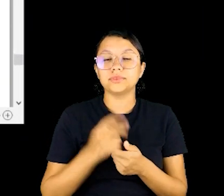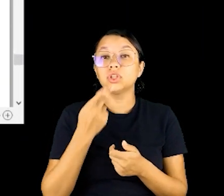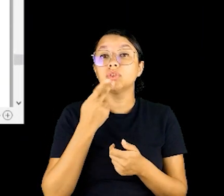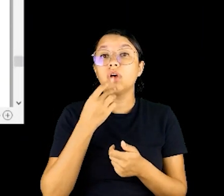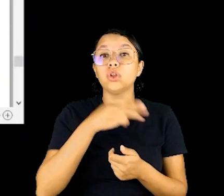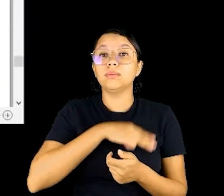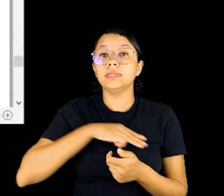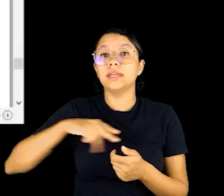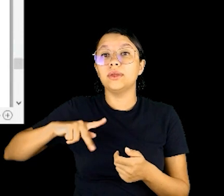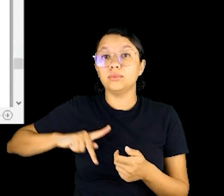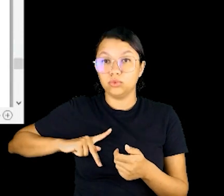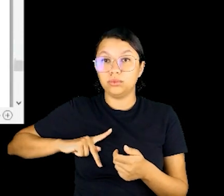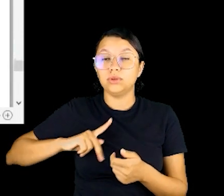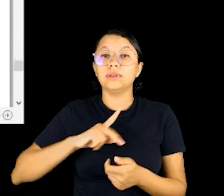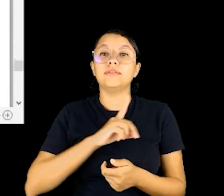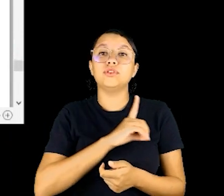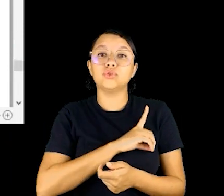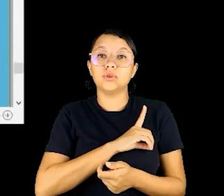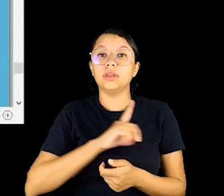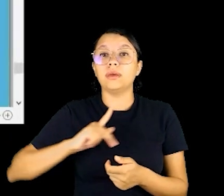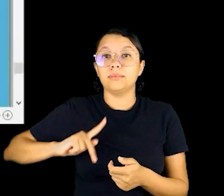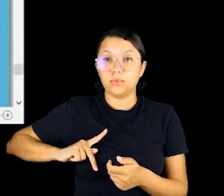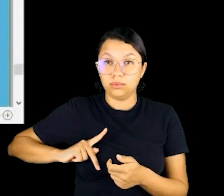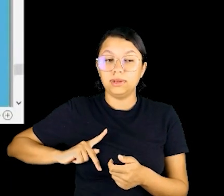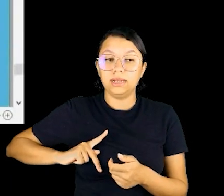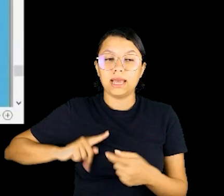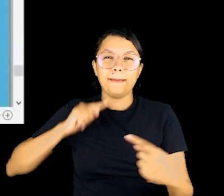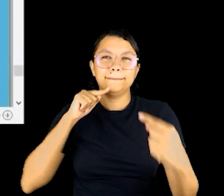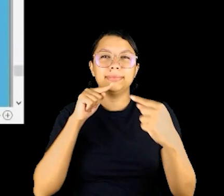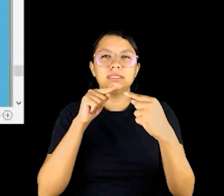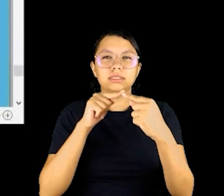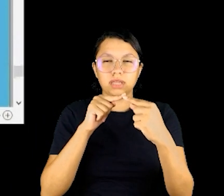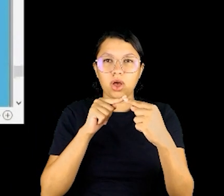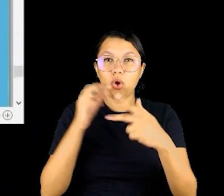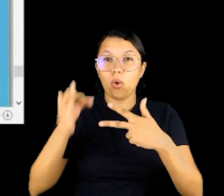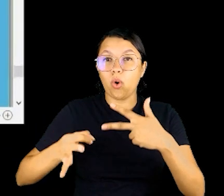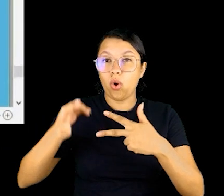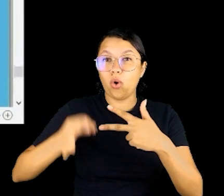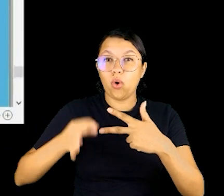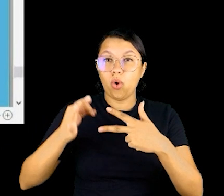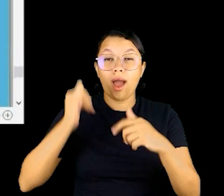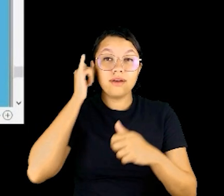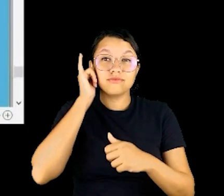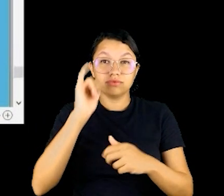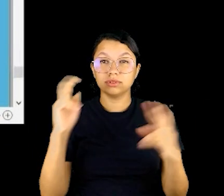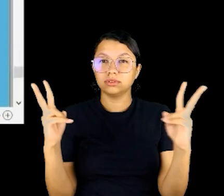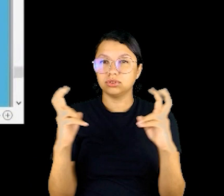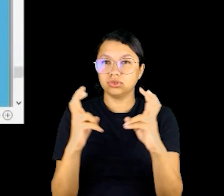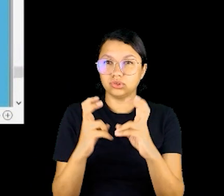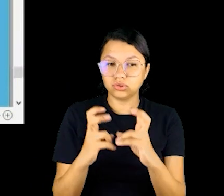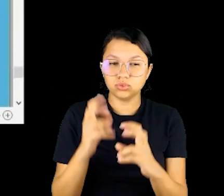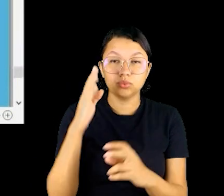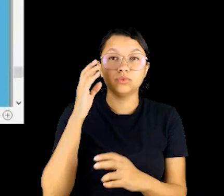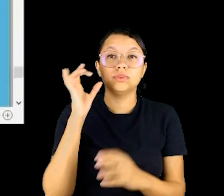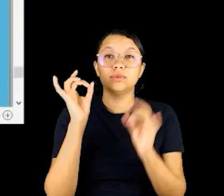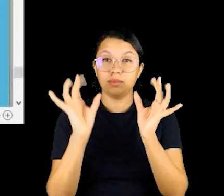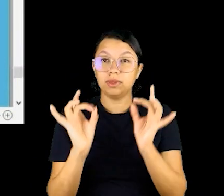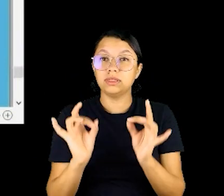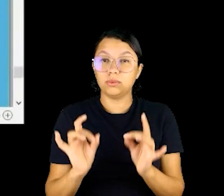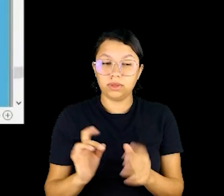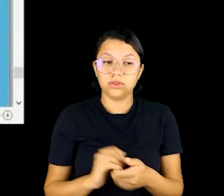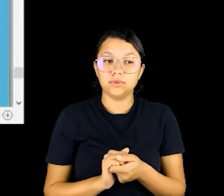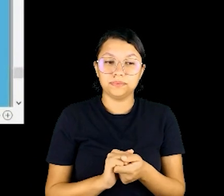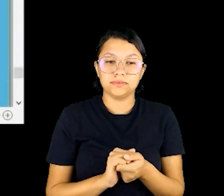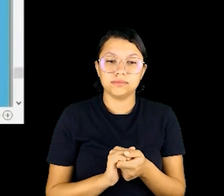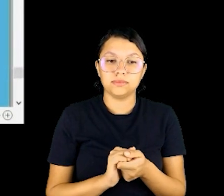falando do Ministério Público, Defensoria Pública, a missão do Poder Judiciário, dessa missão de prevenção de conflitos aí, também,